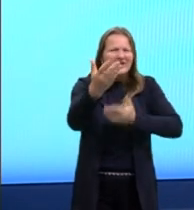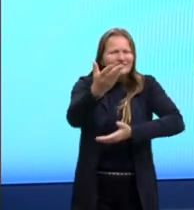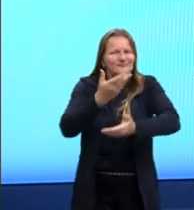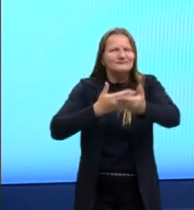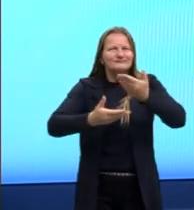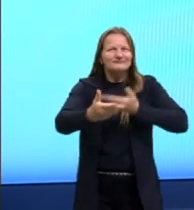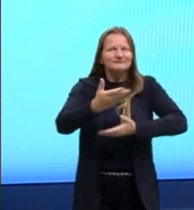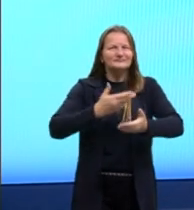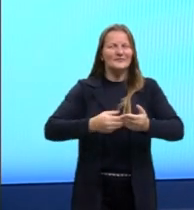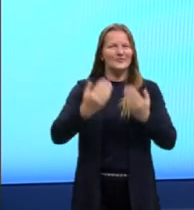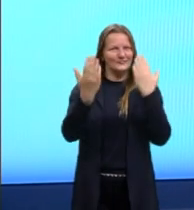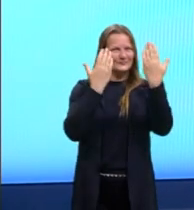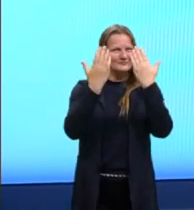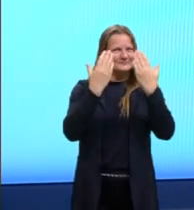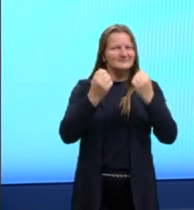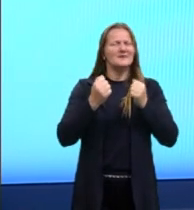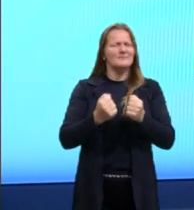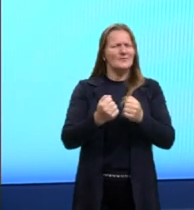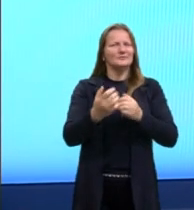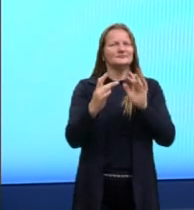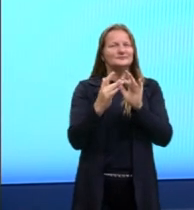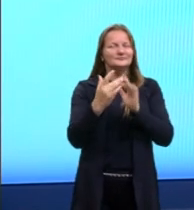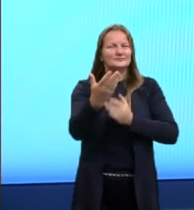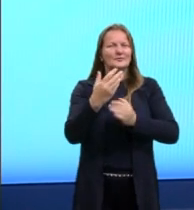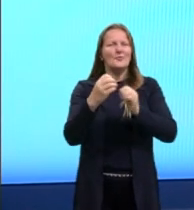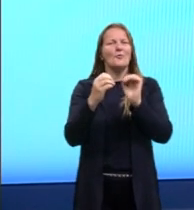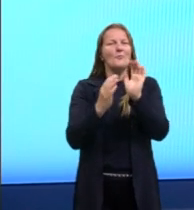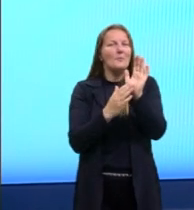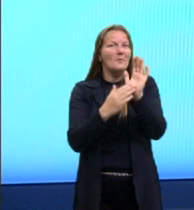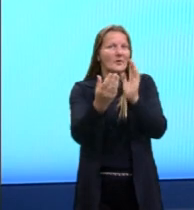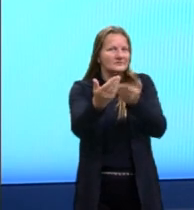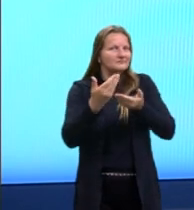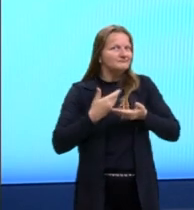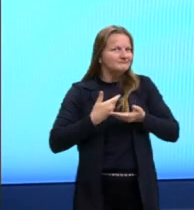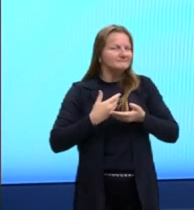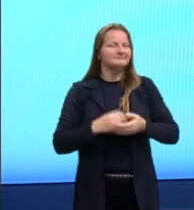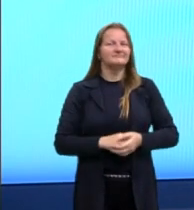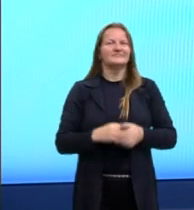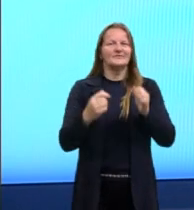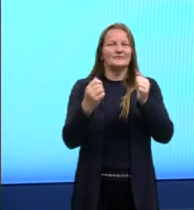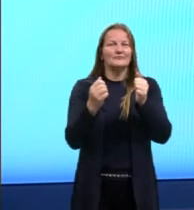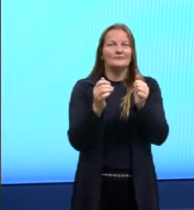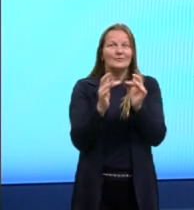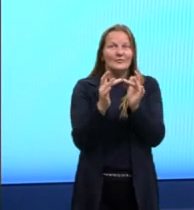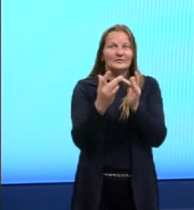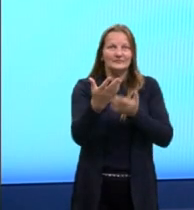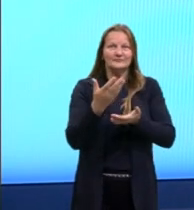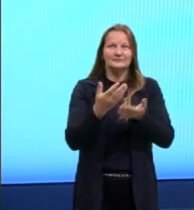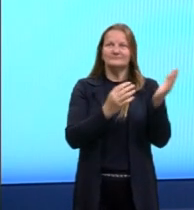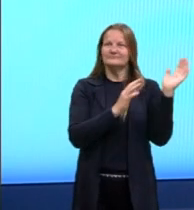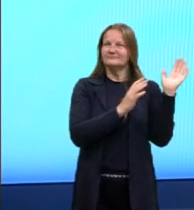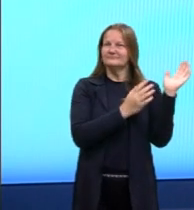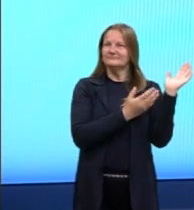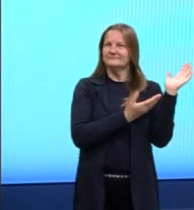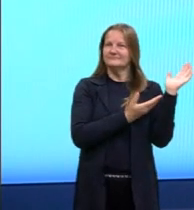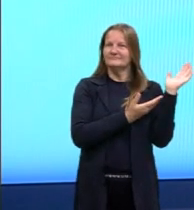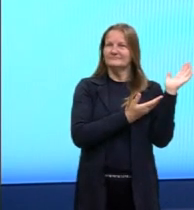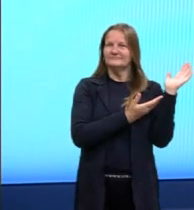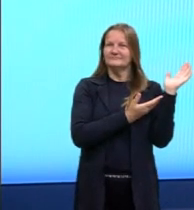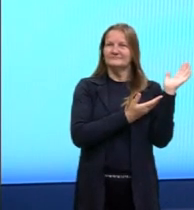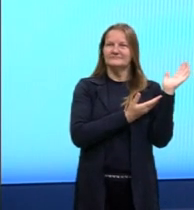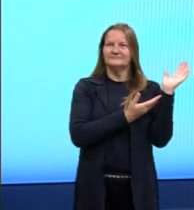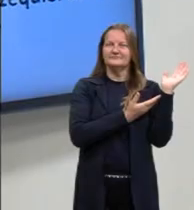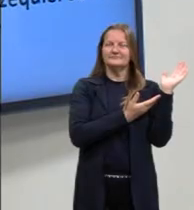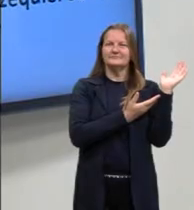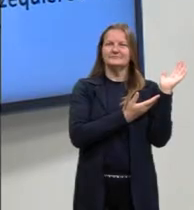contato, tirar dúvida, qualquer observação, né? Entre em contato através do arroba que está aqui nesse